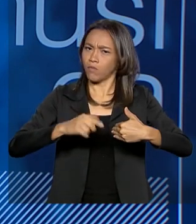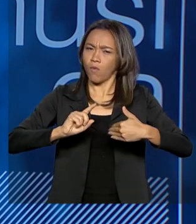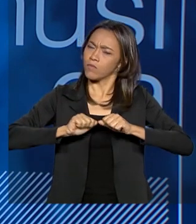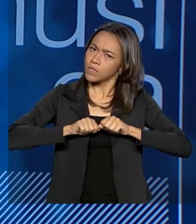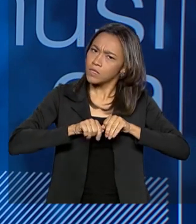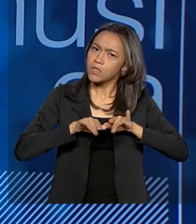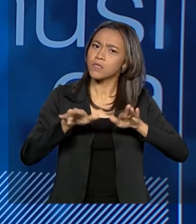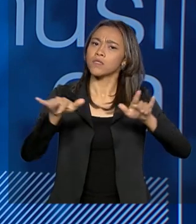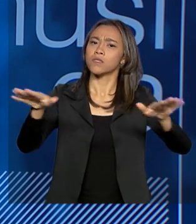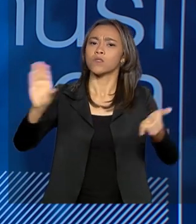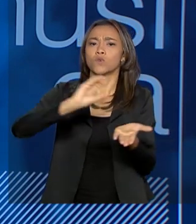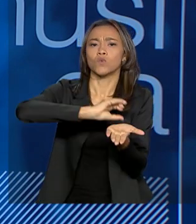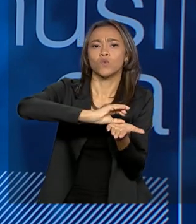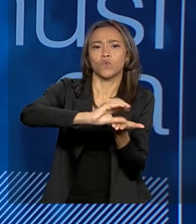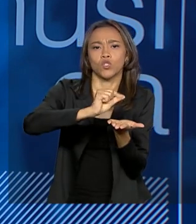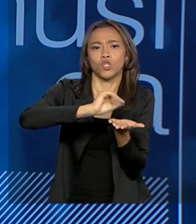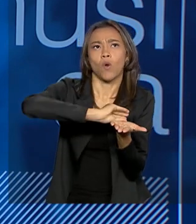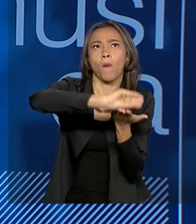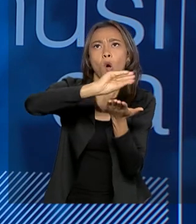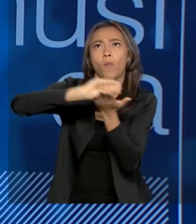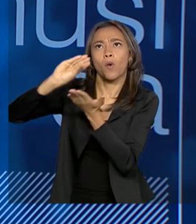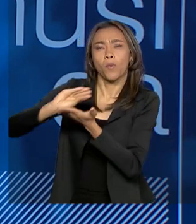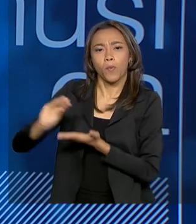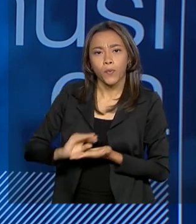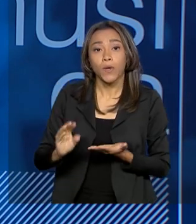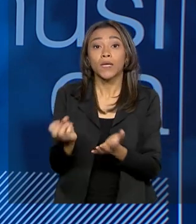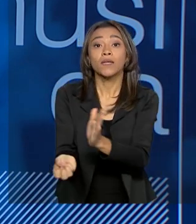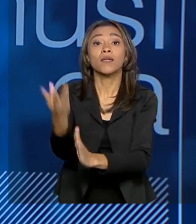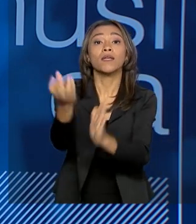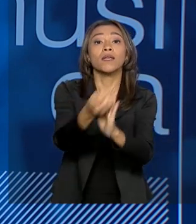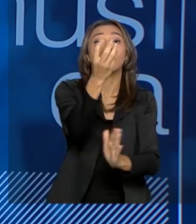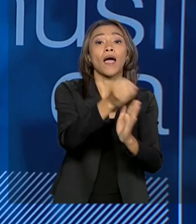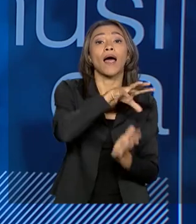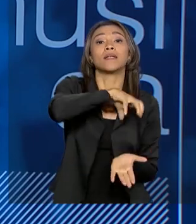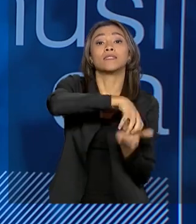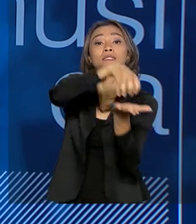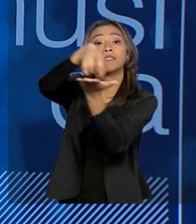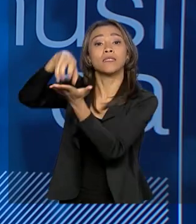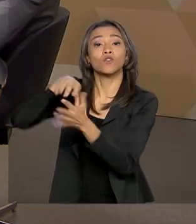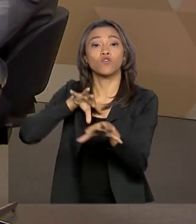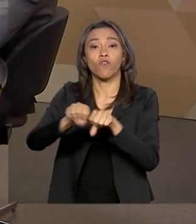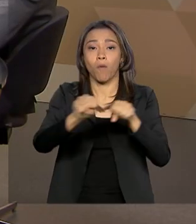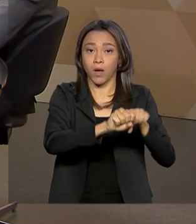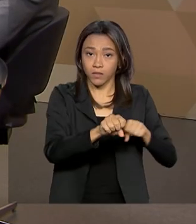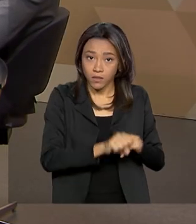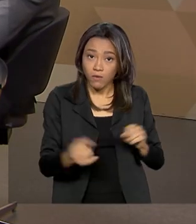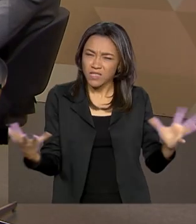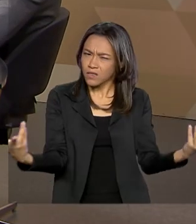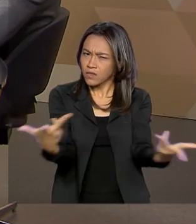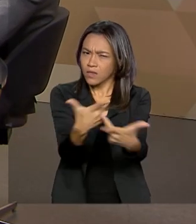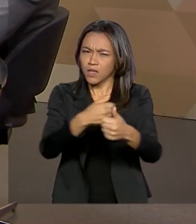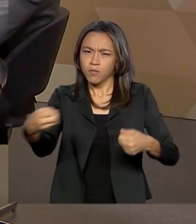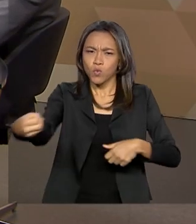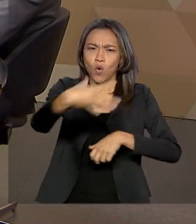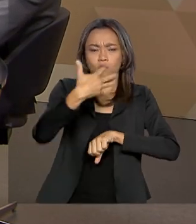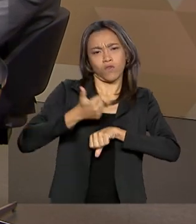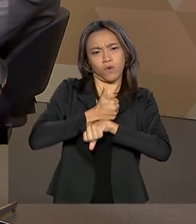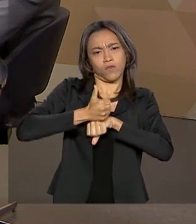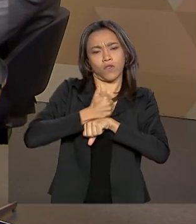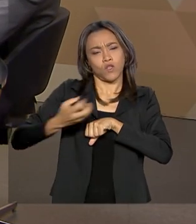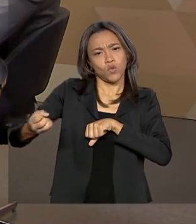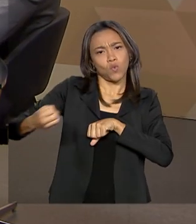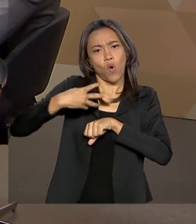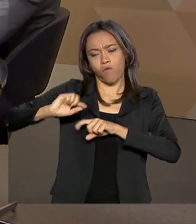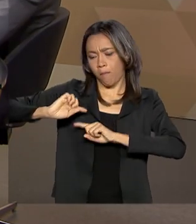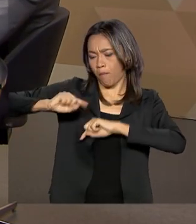questão da criação de centros de formação de excelência para novos artistas, para uma nova geração